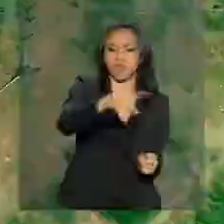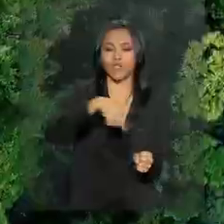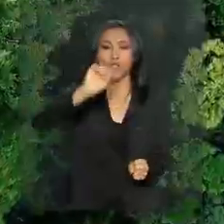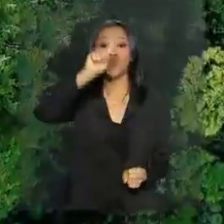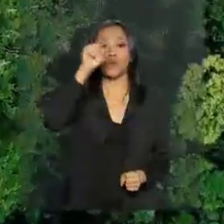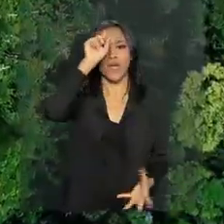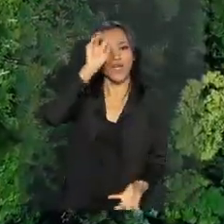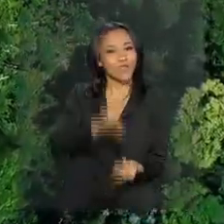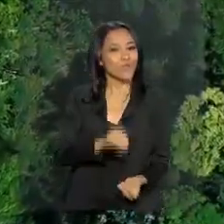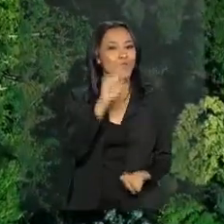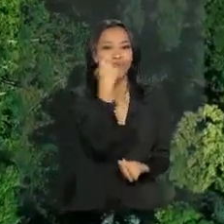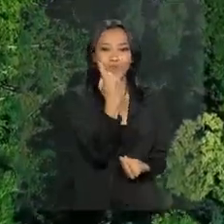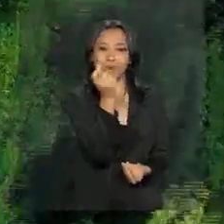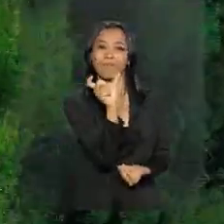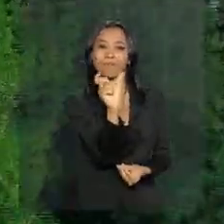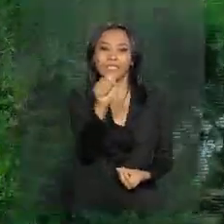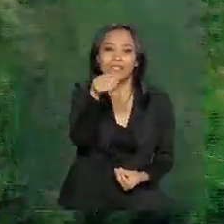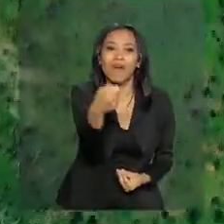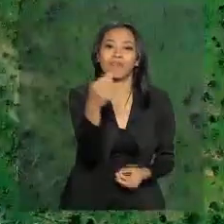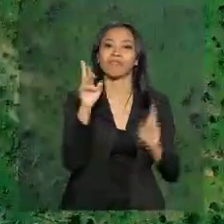palavra. Esperança.